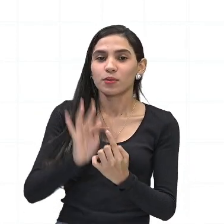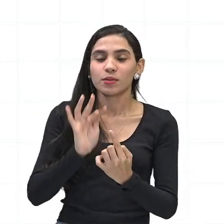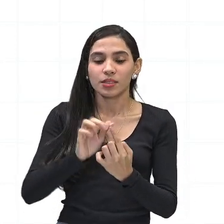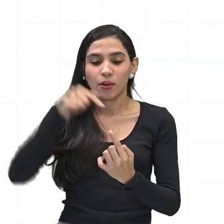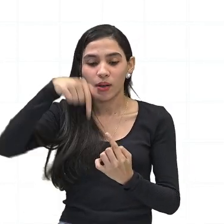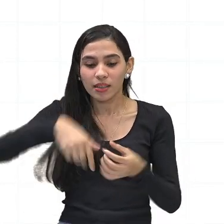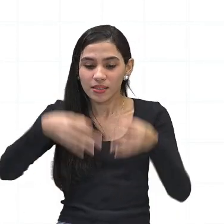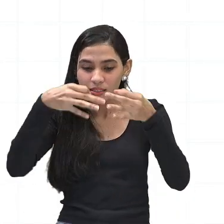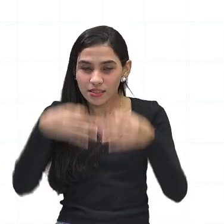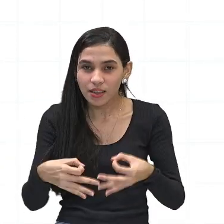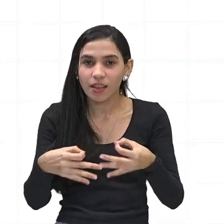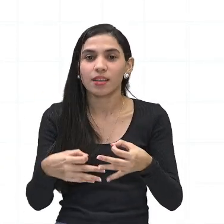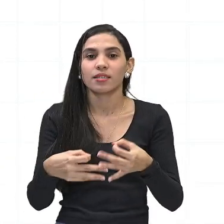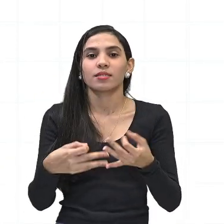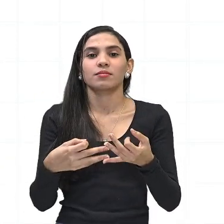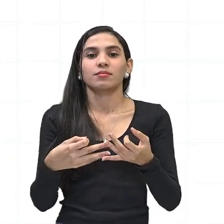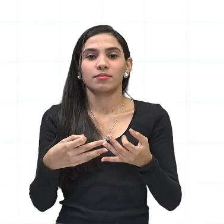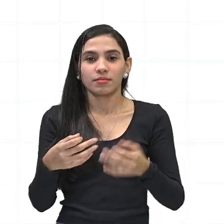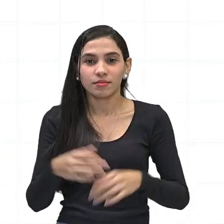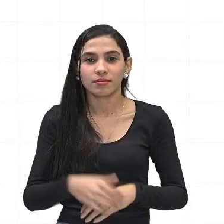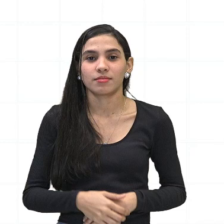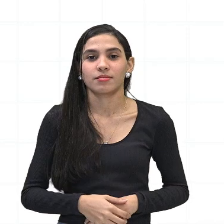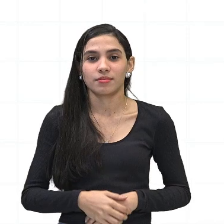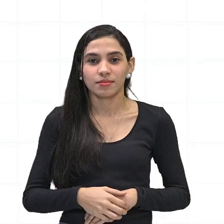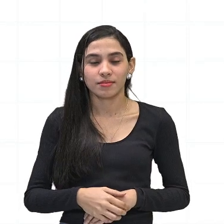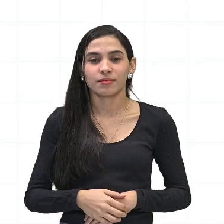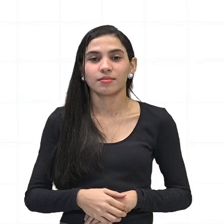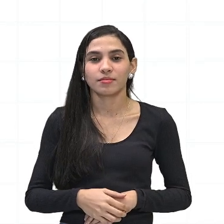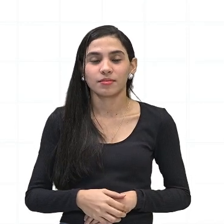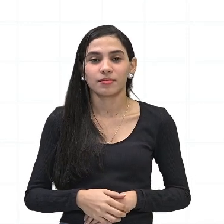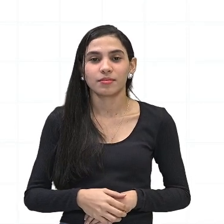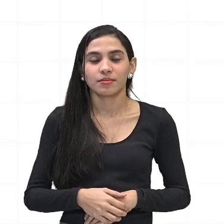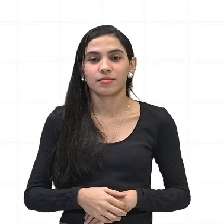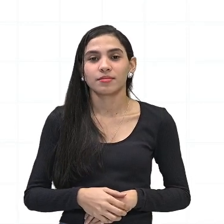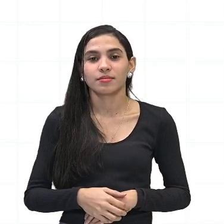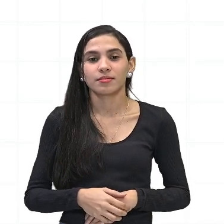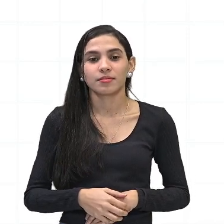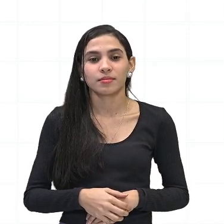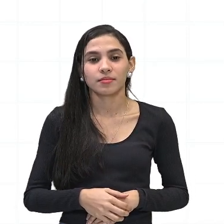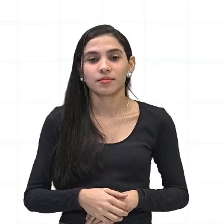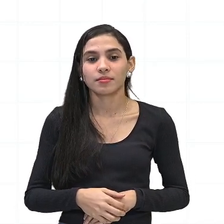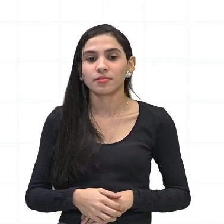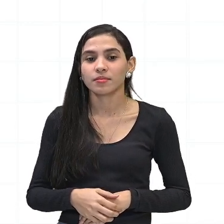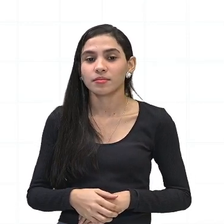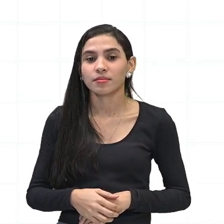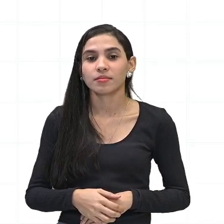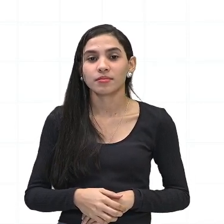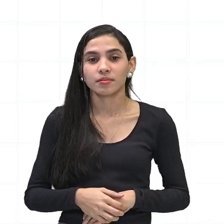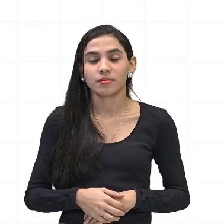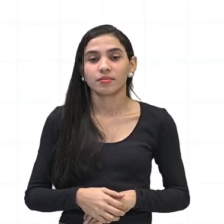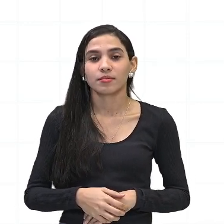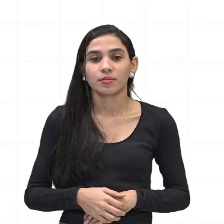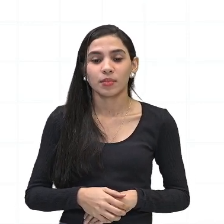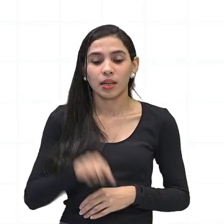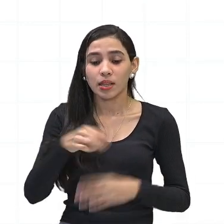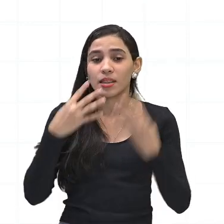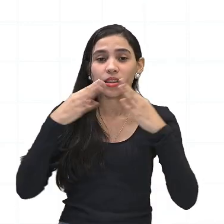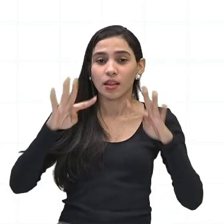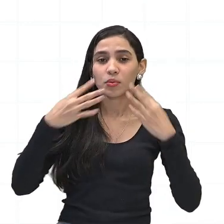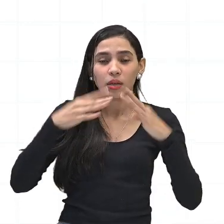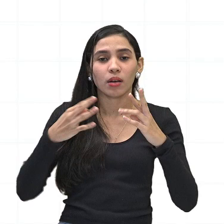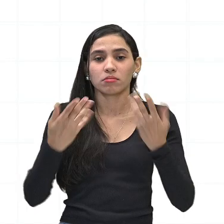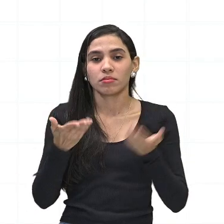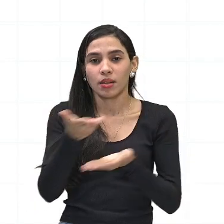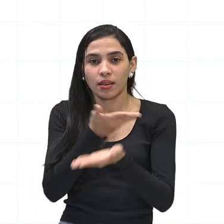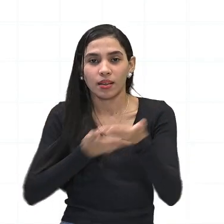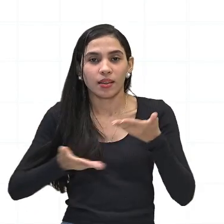sendo realizada conforme está ali naquele programado conforme as relações que